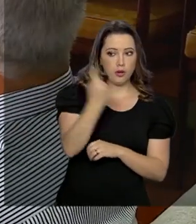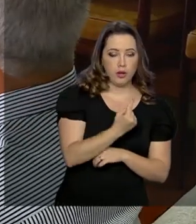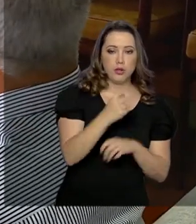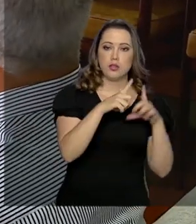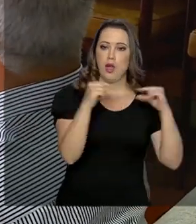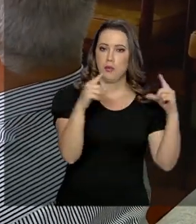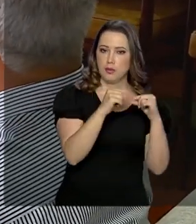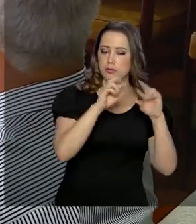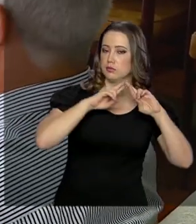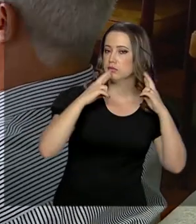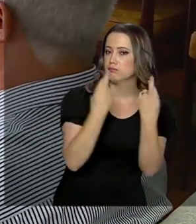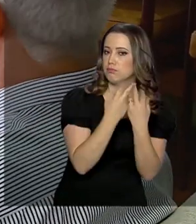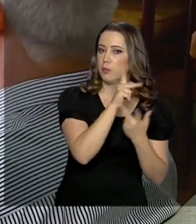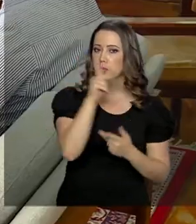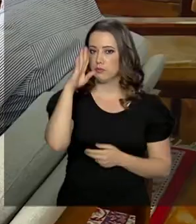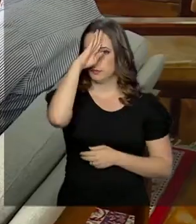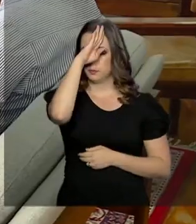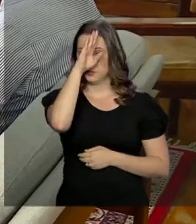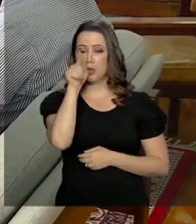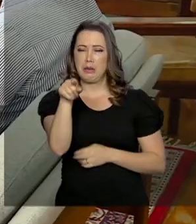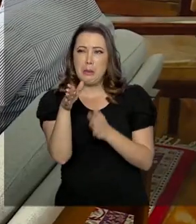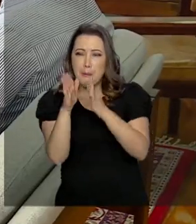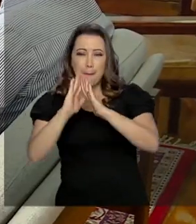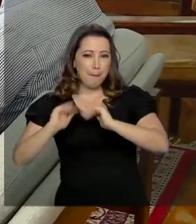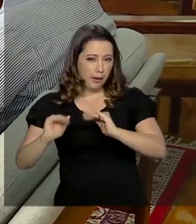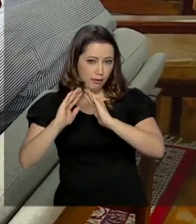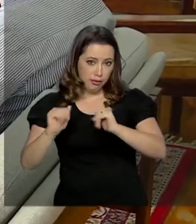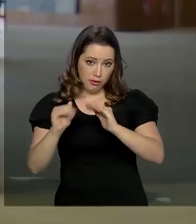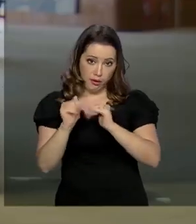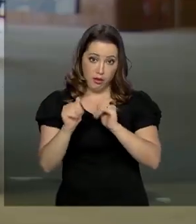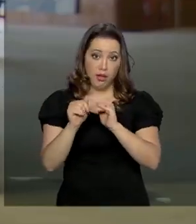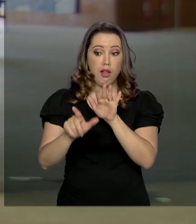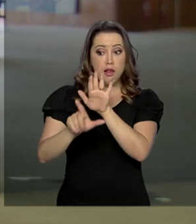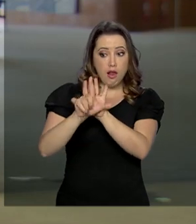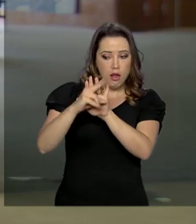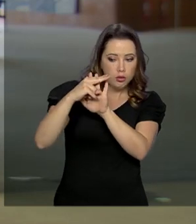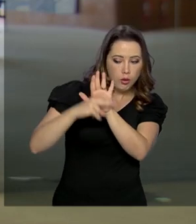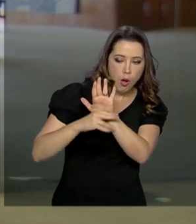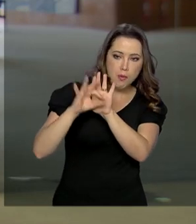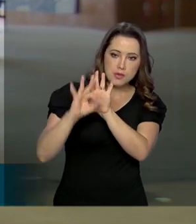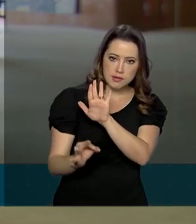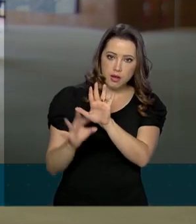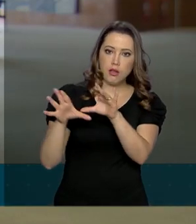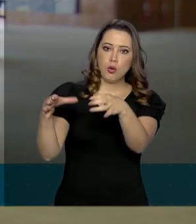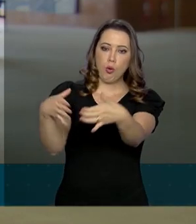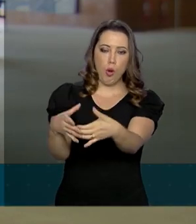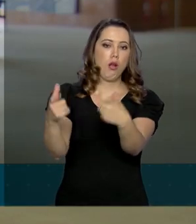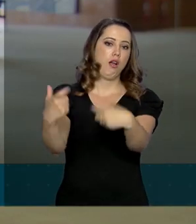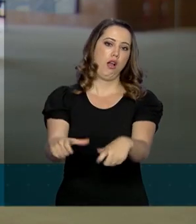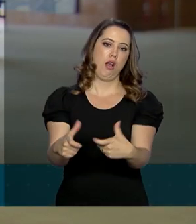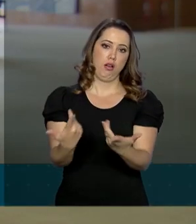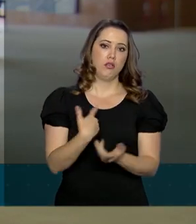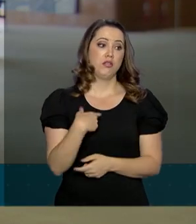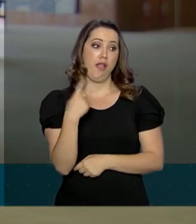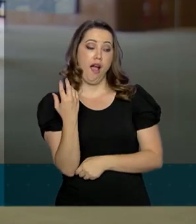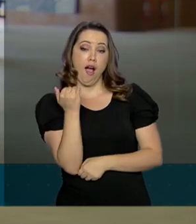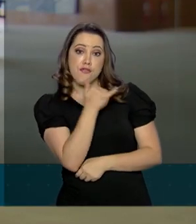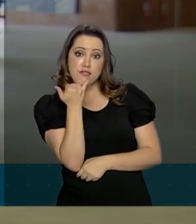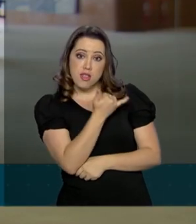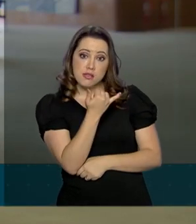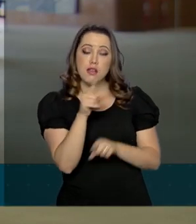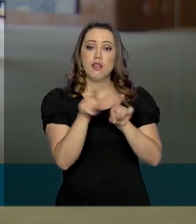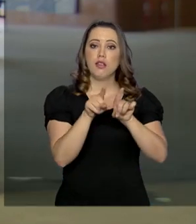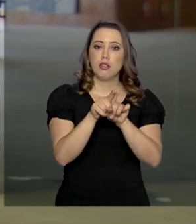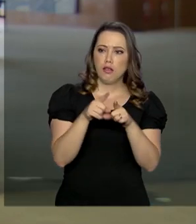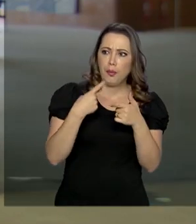Eles pedem a legalização do garimpo na região amazônica e denunciam a exploração de minério por empresas em